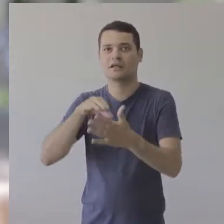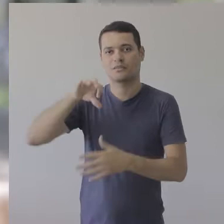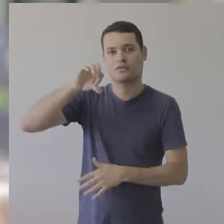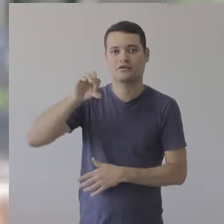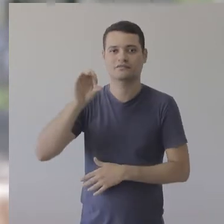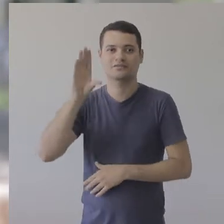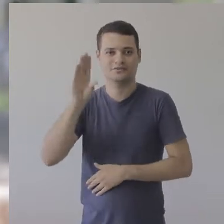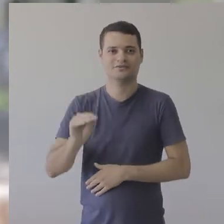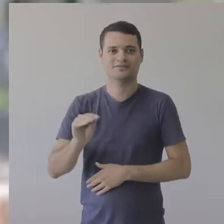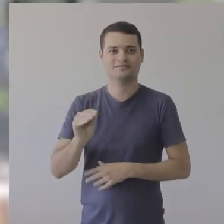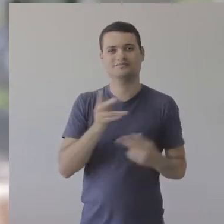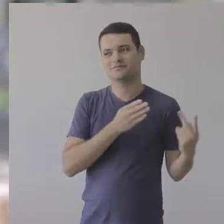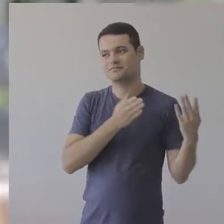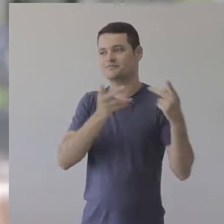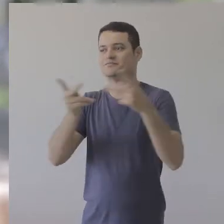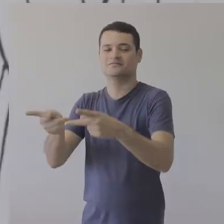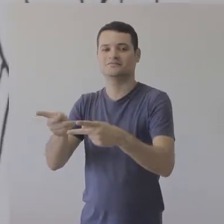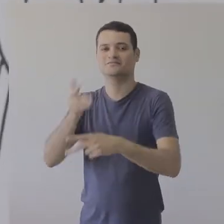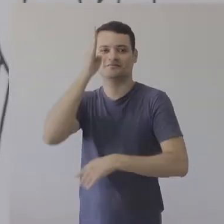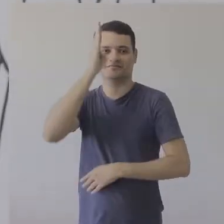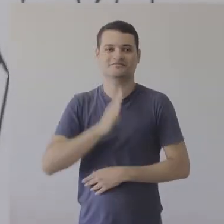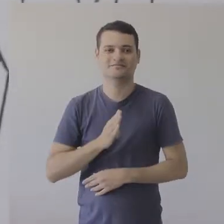da noite. E a entrada é gratuita.